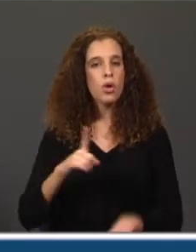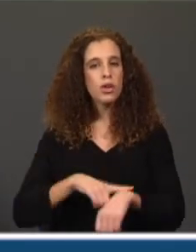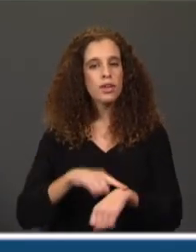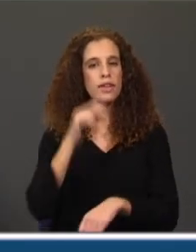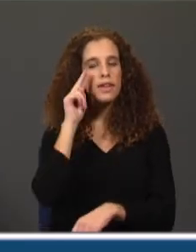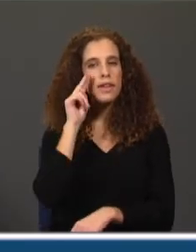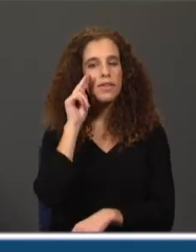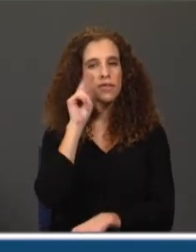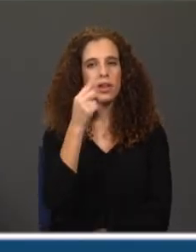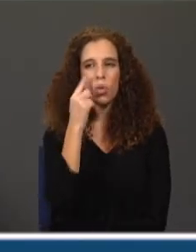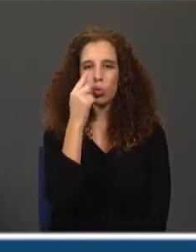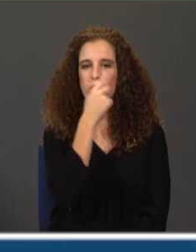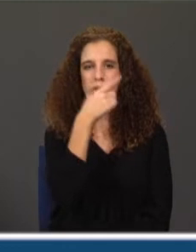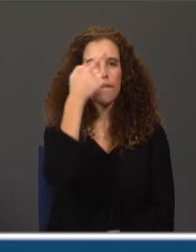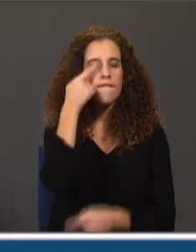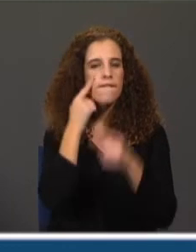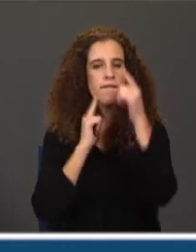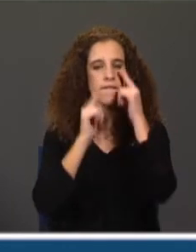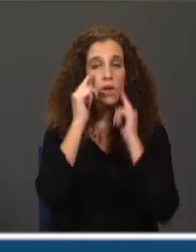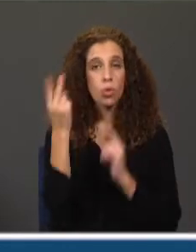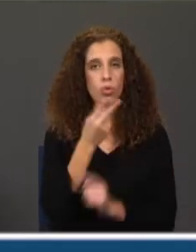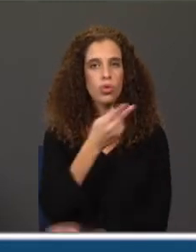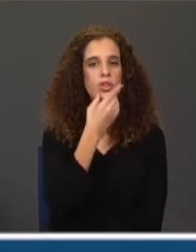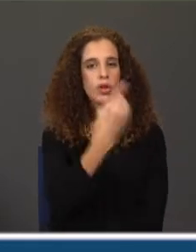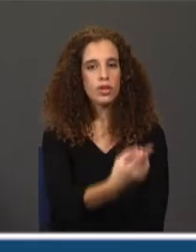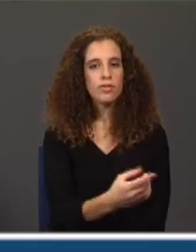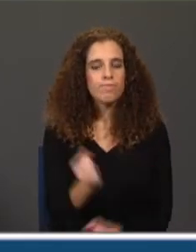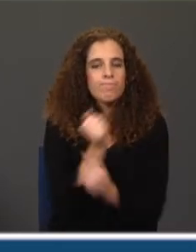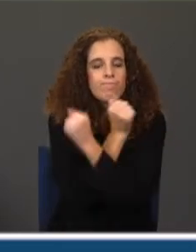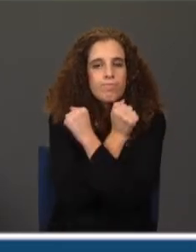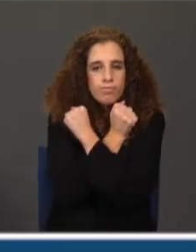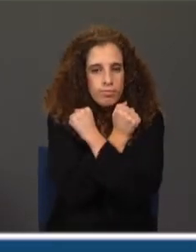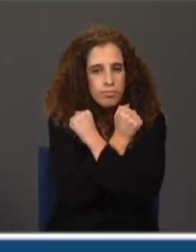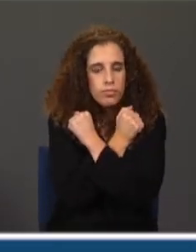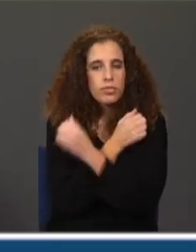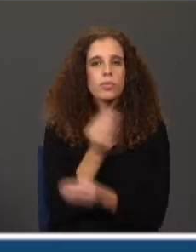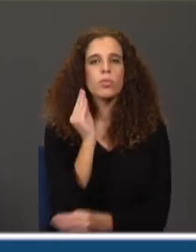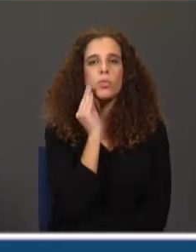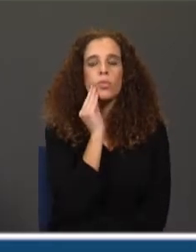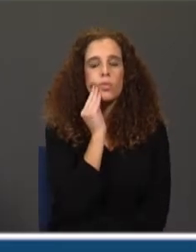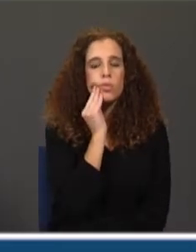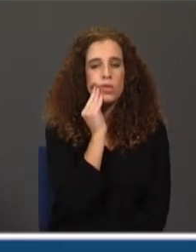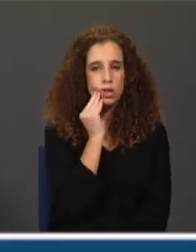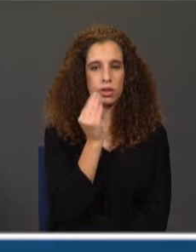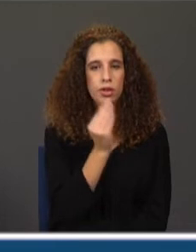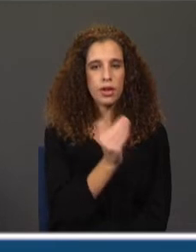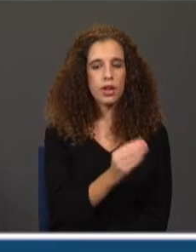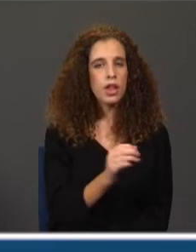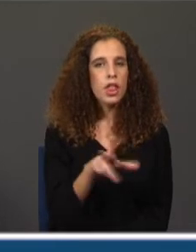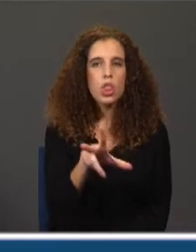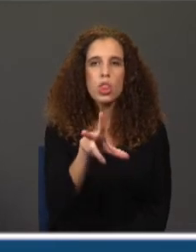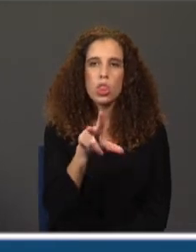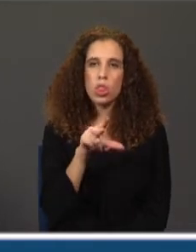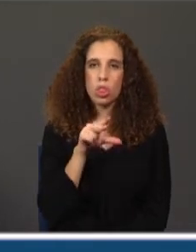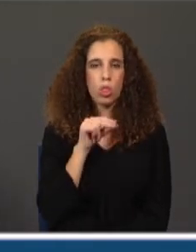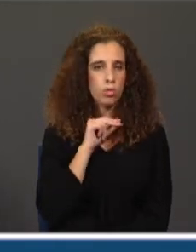os olhos cheios de lágrimas. Assim, os dois sozinhos. Deu-me um abraço, beijou-me, e nunca ninguém me abraçou e